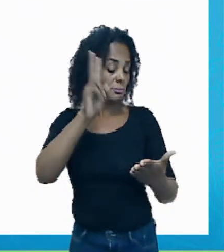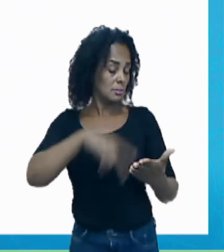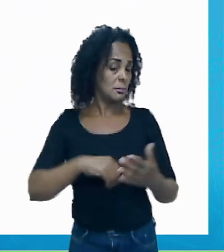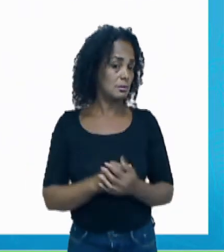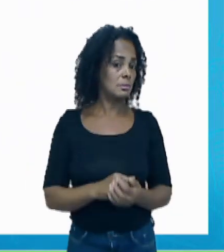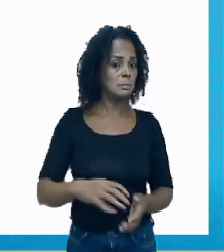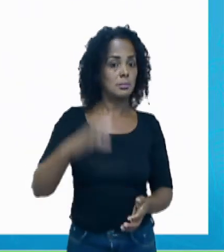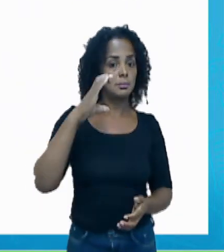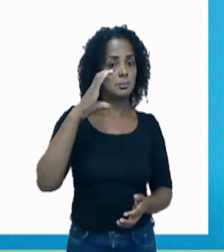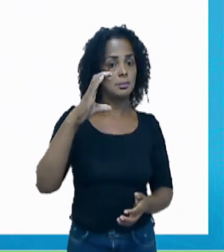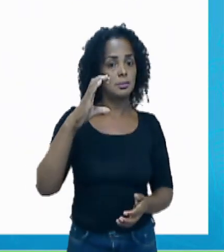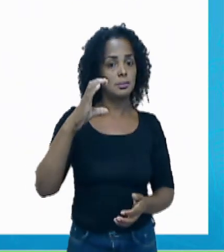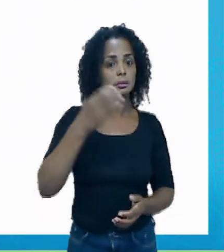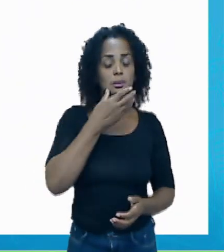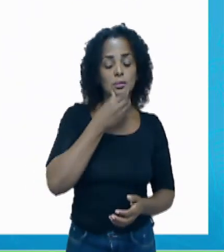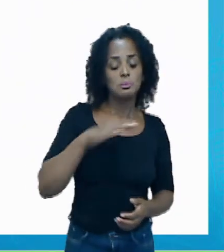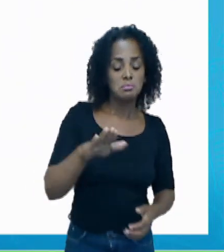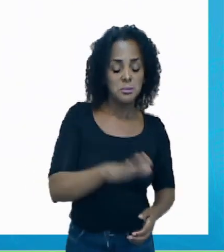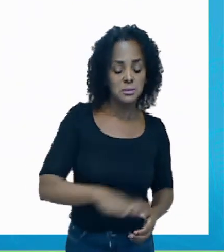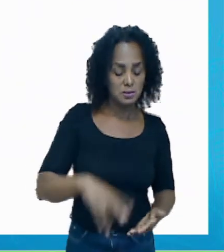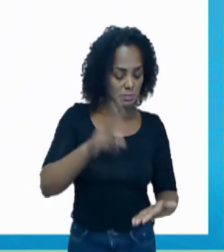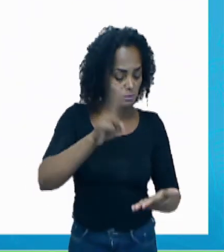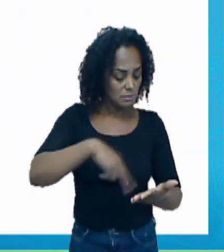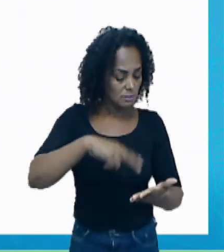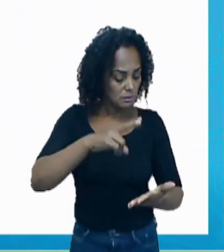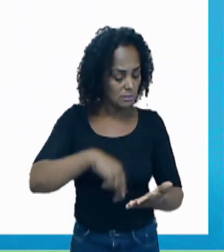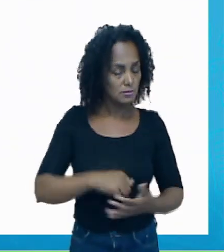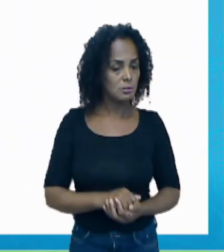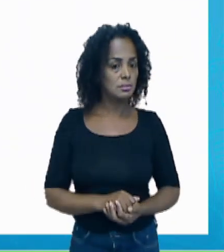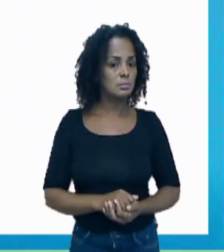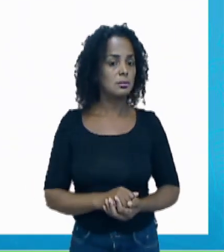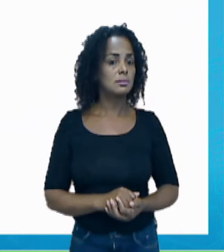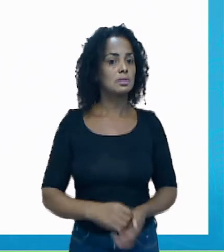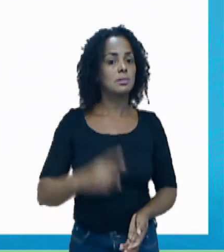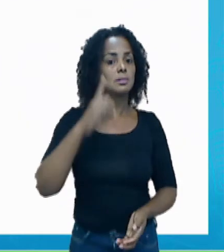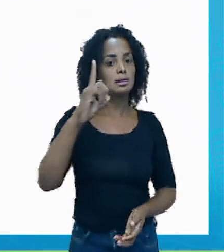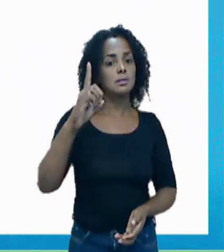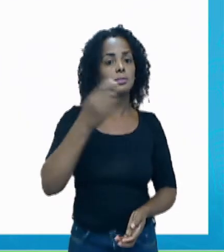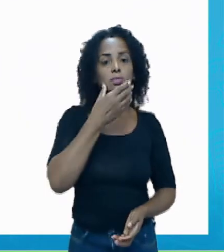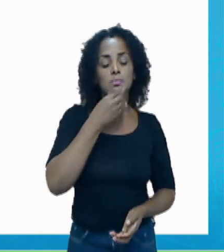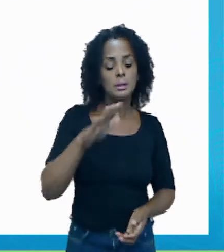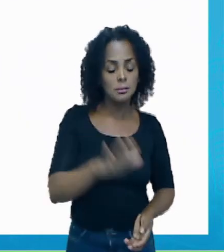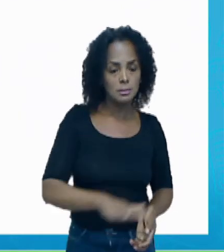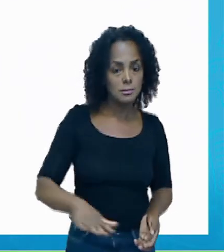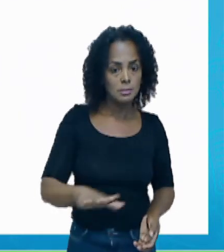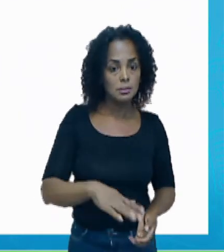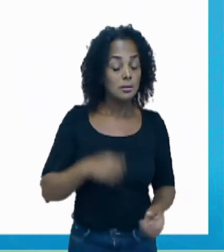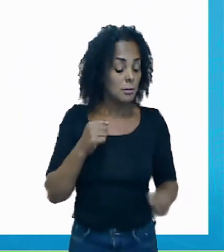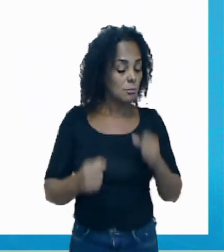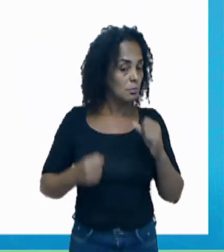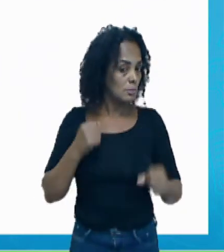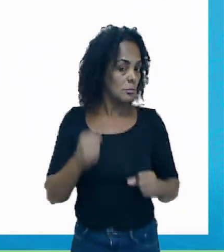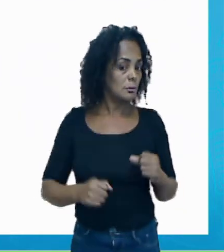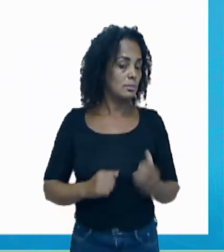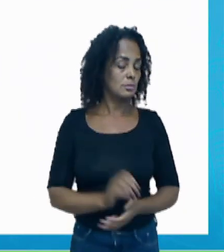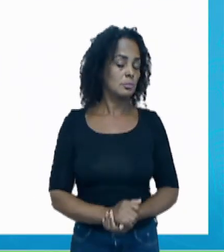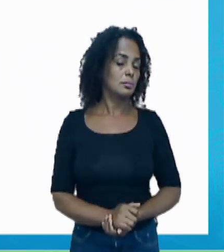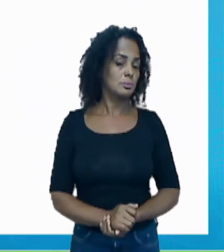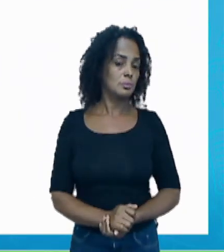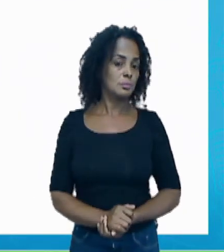C. O menino está lendo. E a letra D. O menino está correndo.